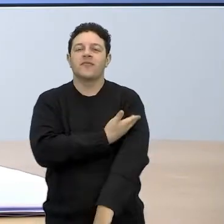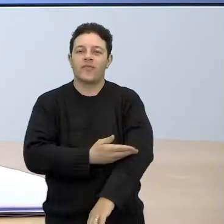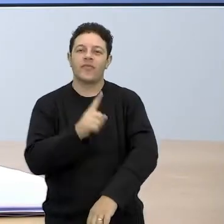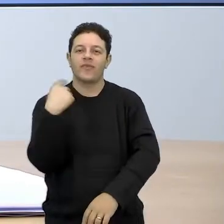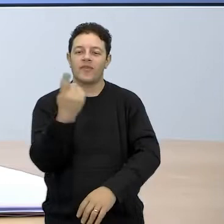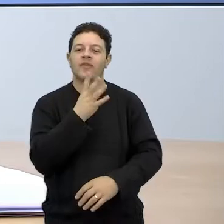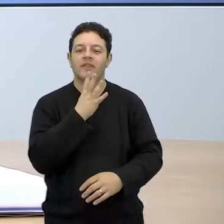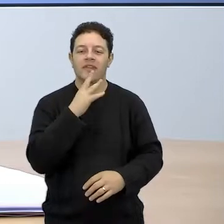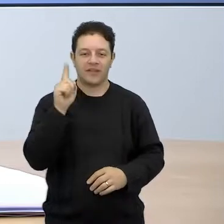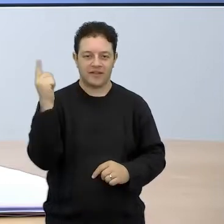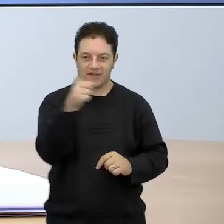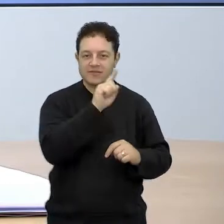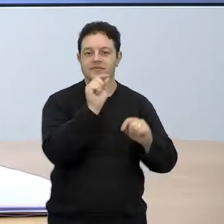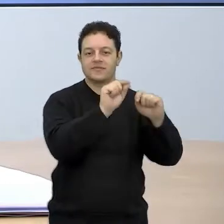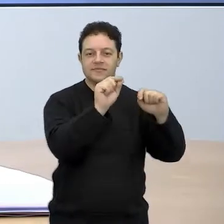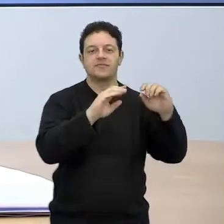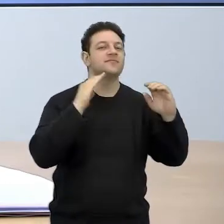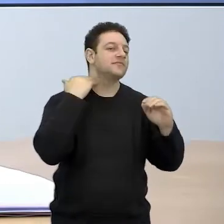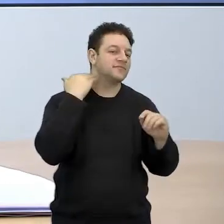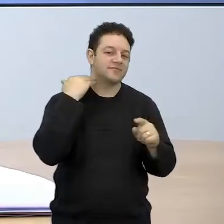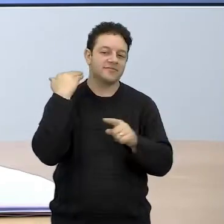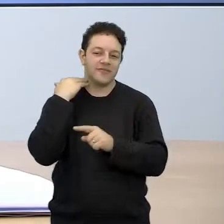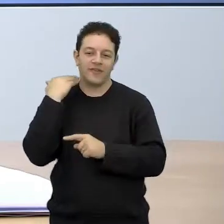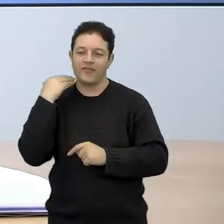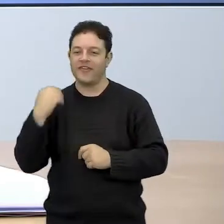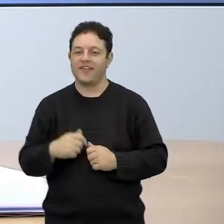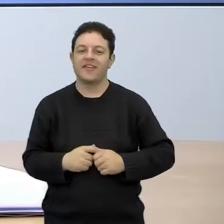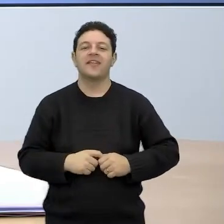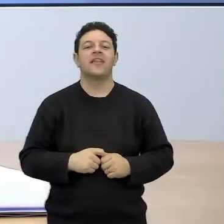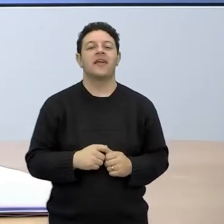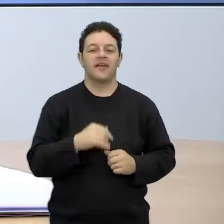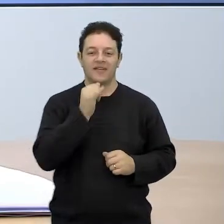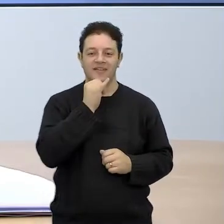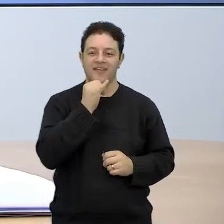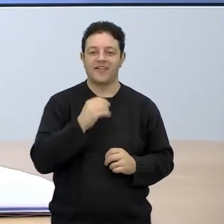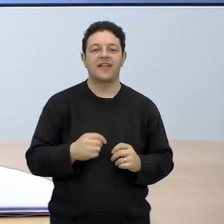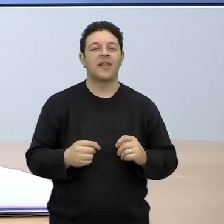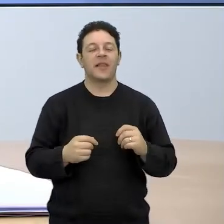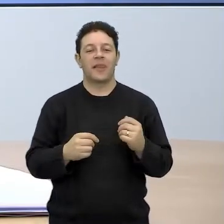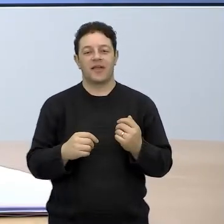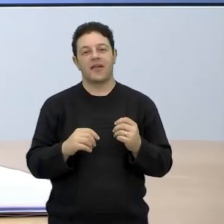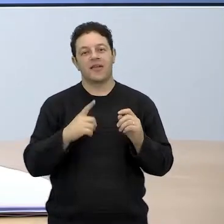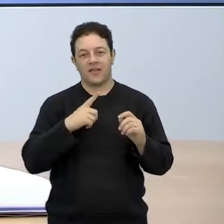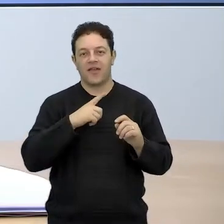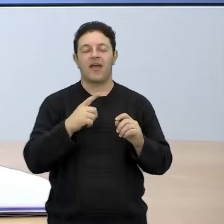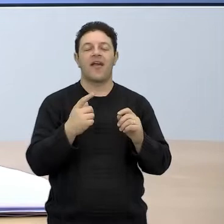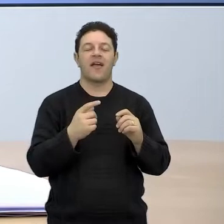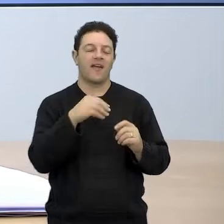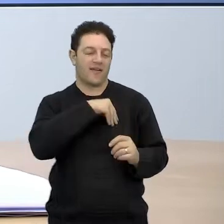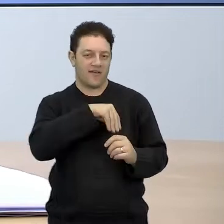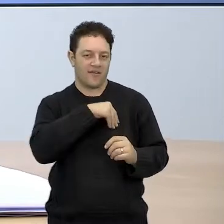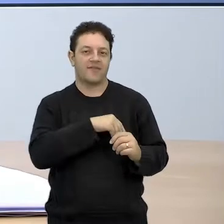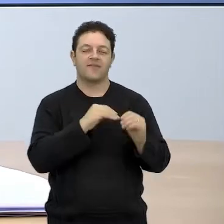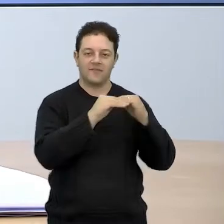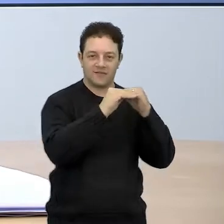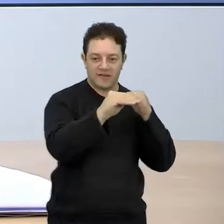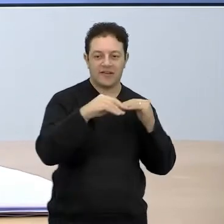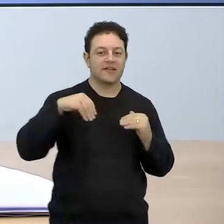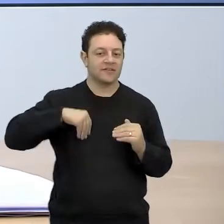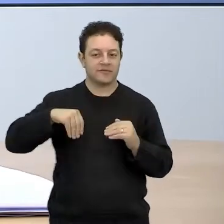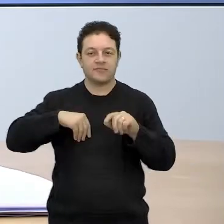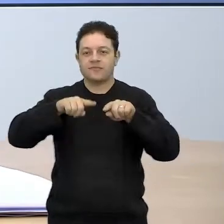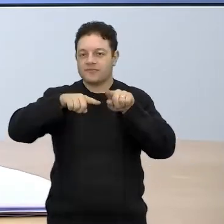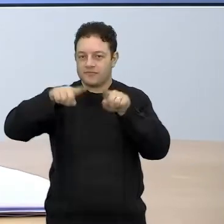aí que as instituições financeiras usam. E depois eu vou falar um pouco de renda fixa e renda variável, e vou apresentar para vocês dois